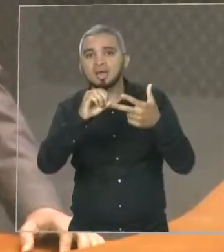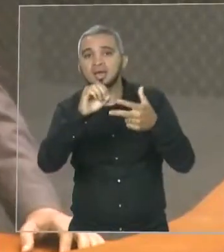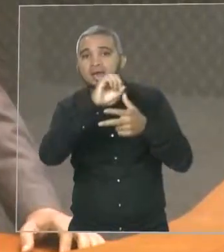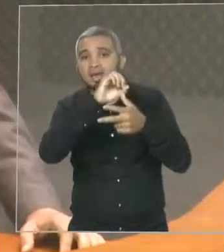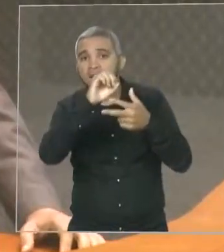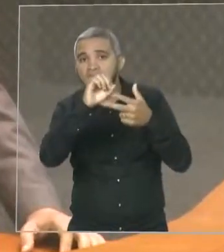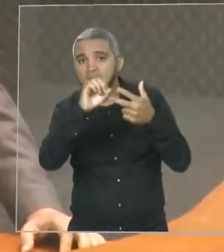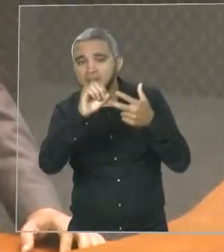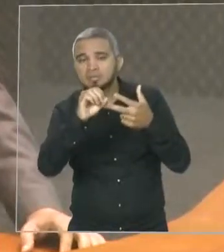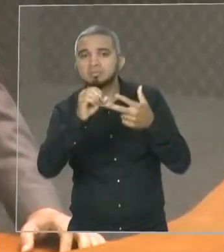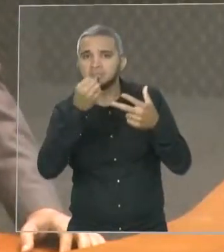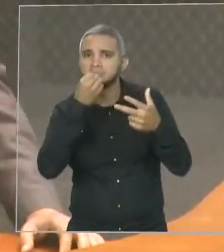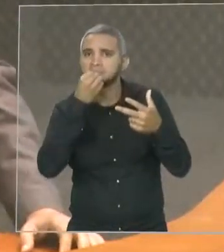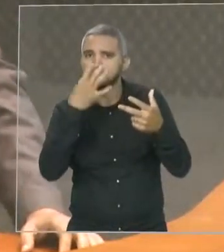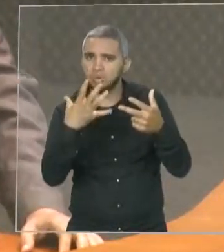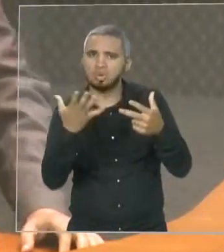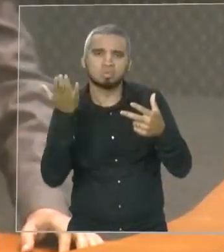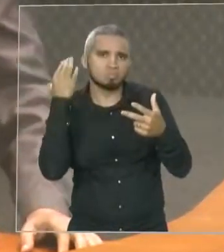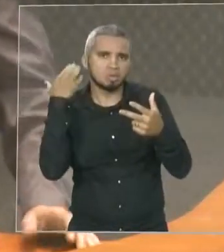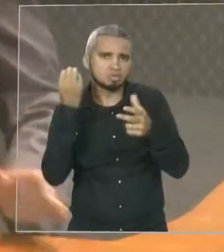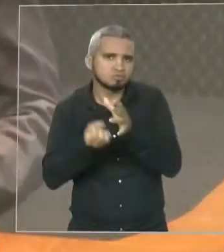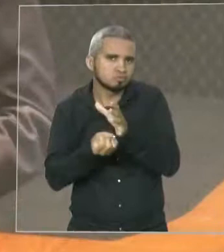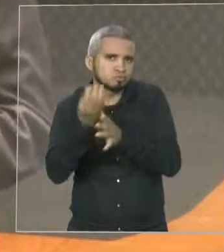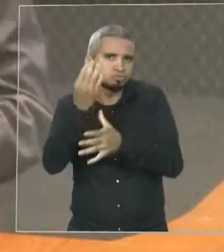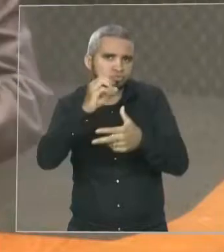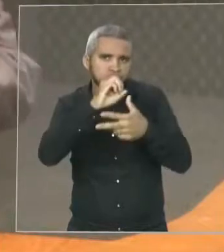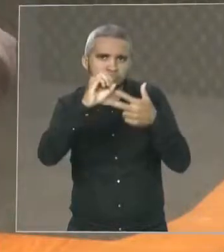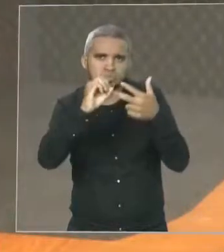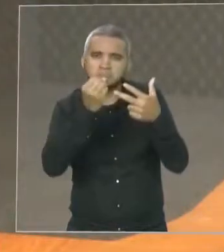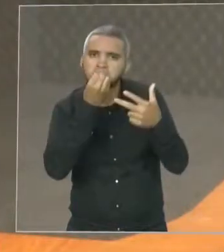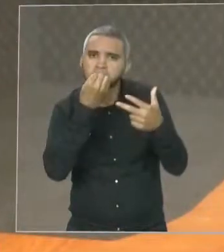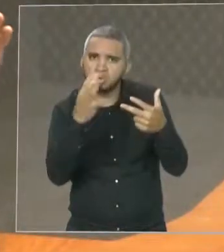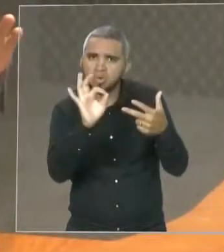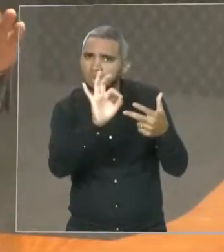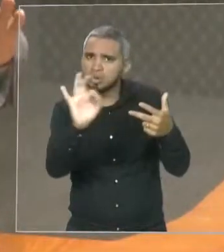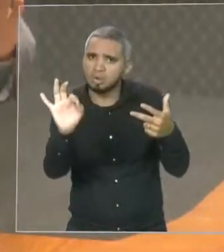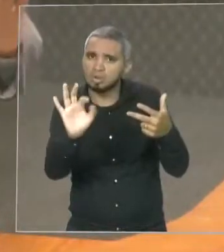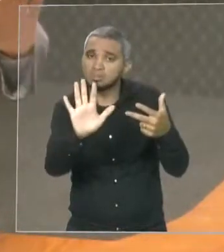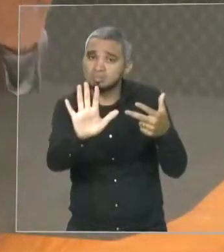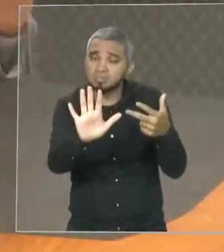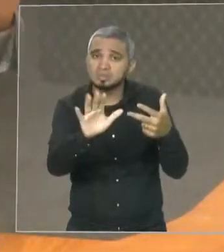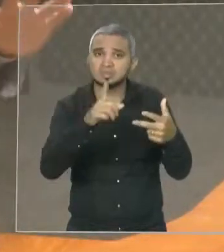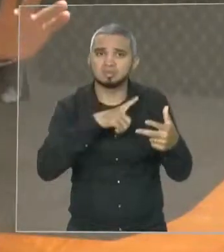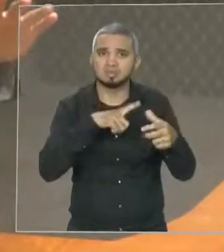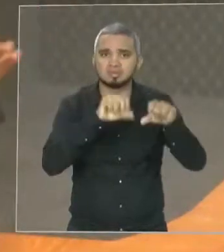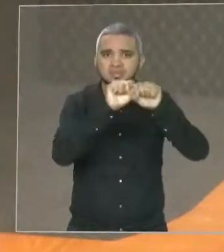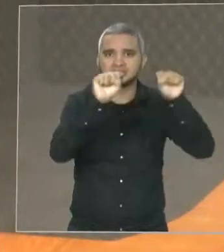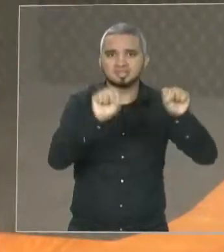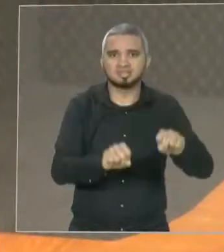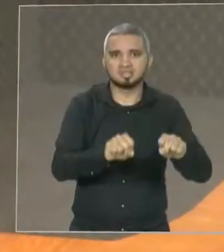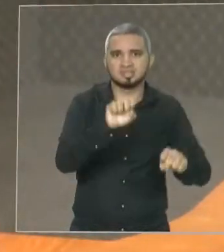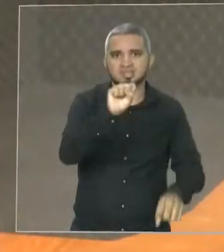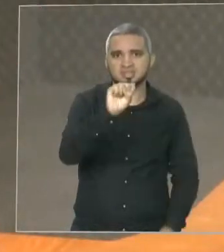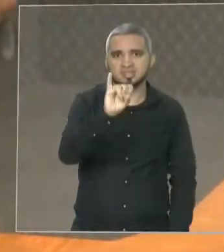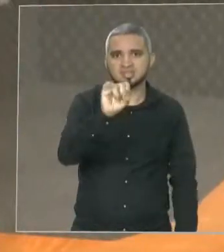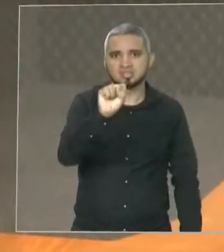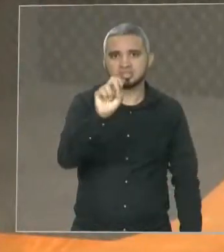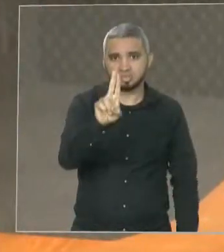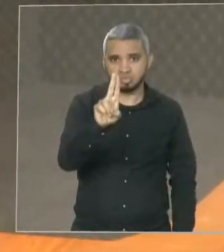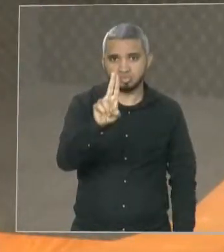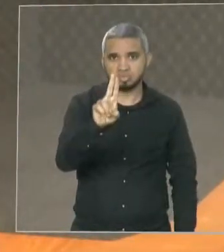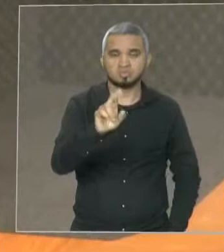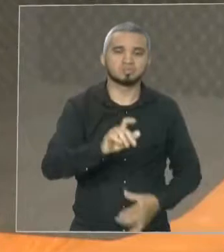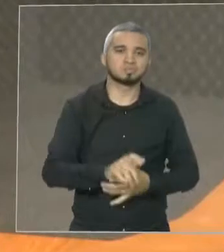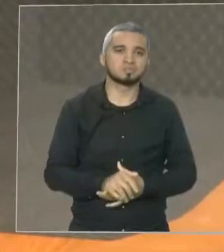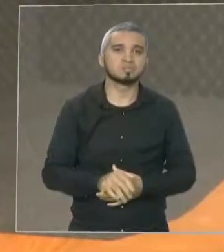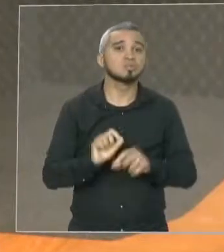Seleção. O aluno, ele é selecionado para um curso de medicina no Estado do Maranhão, mas ele não é